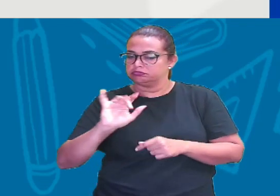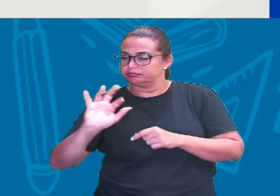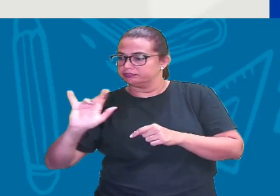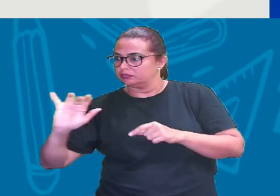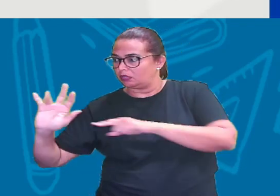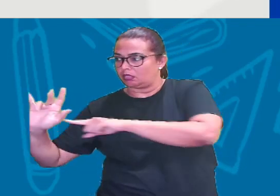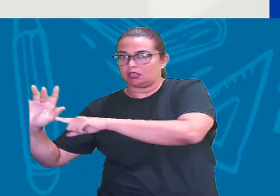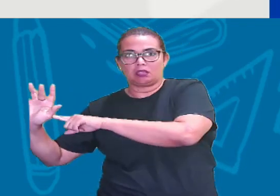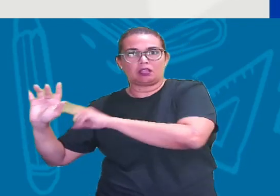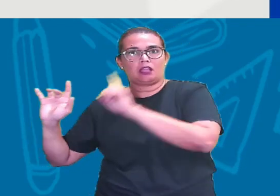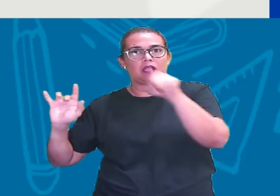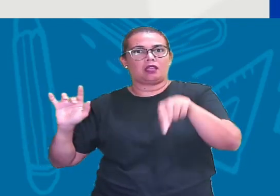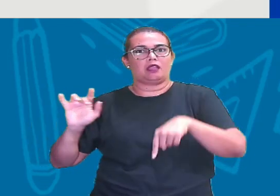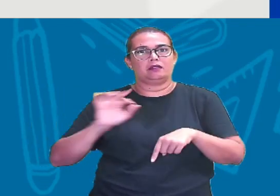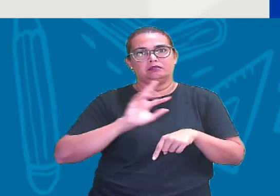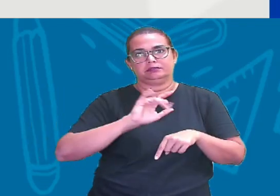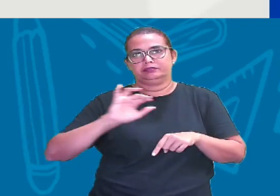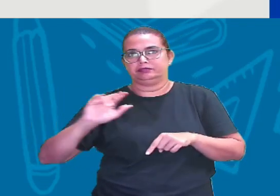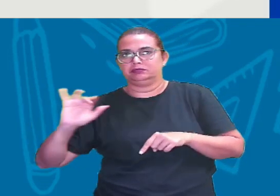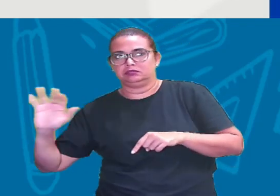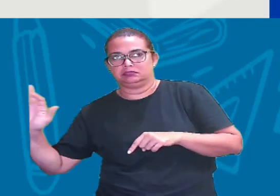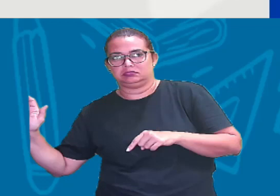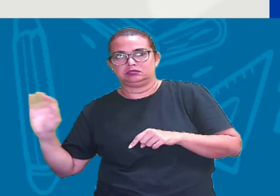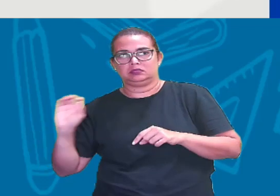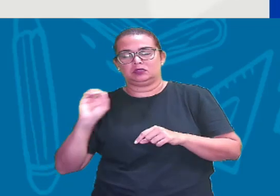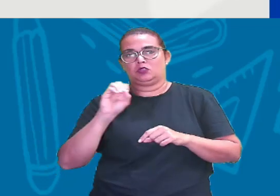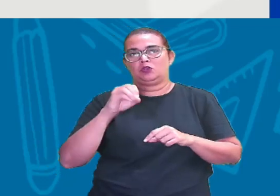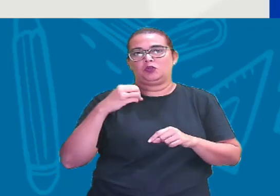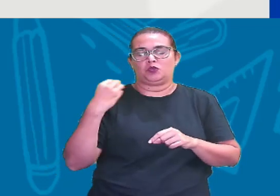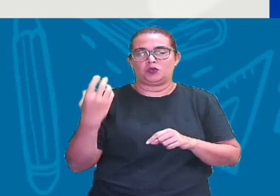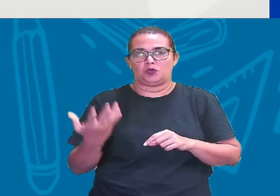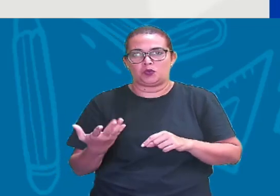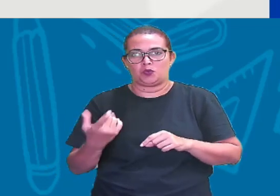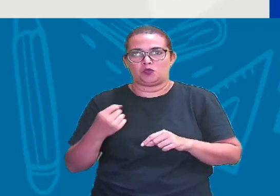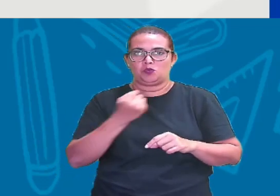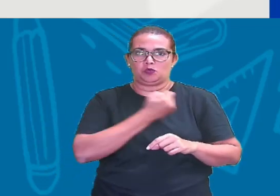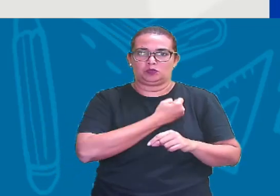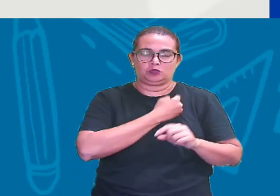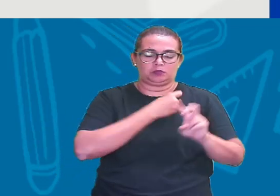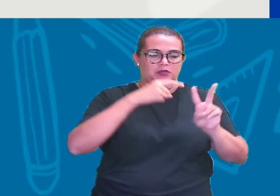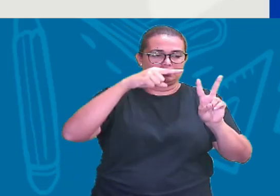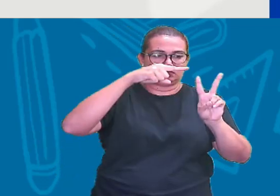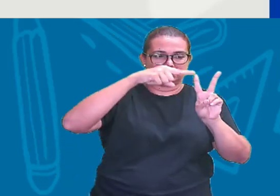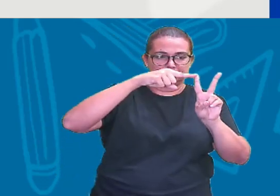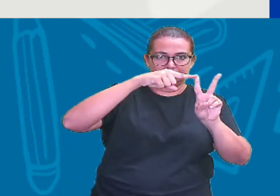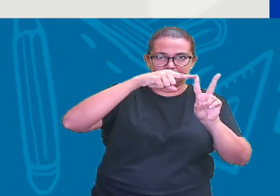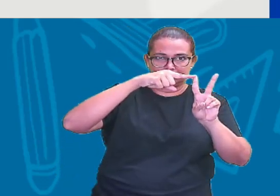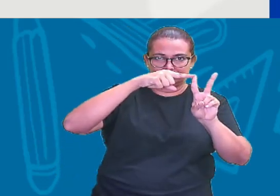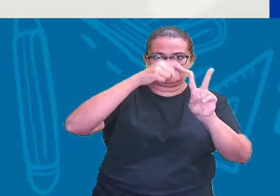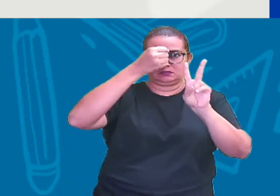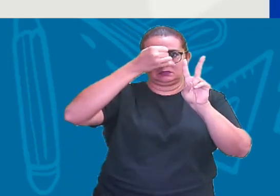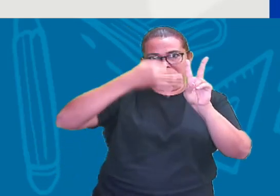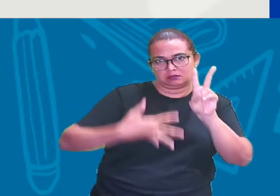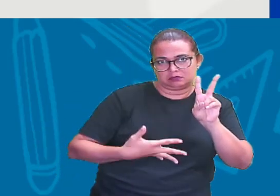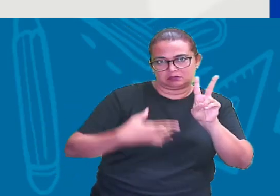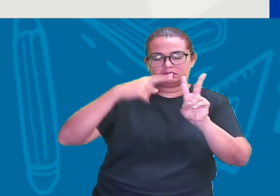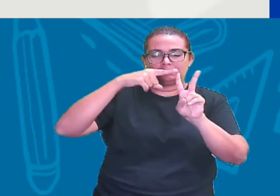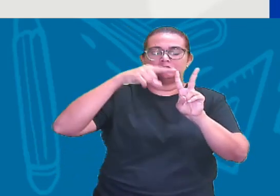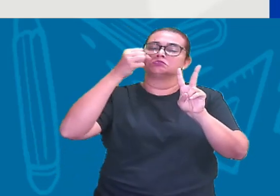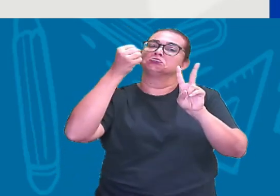periódica Ou ele pode ser Um número Irracional Que é onde Queremos chegar Tá certo?